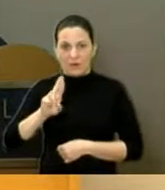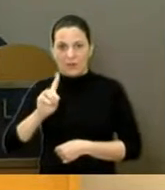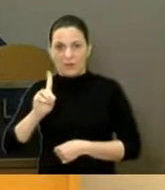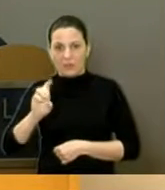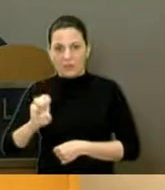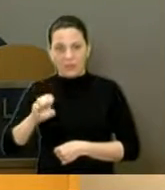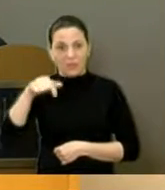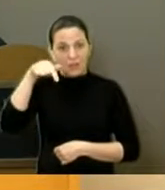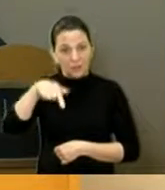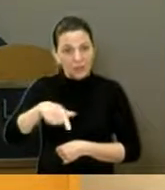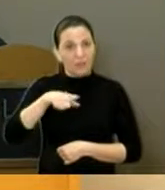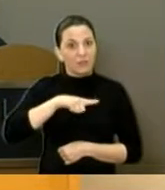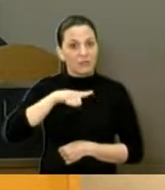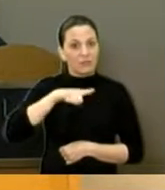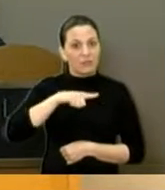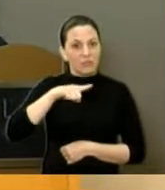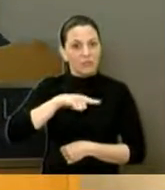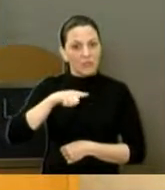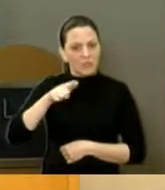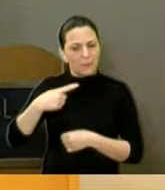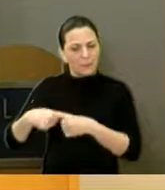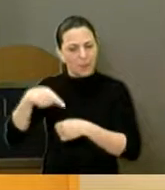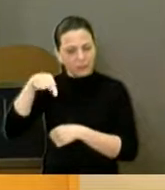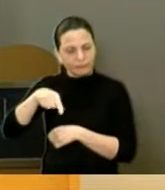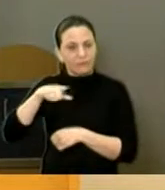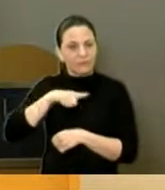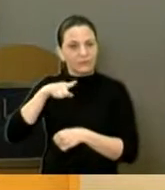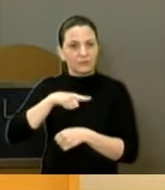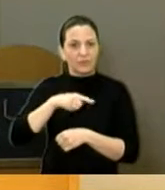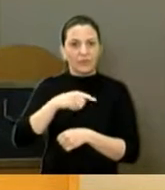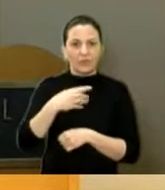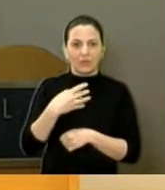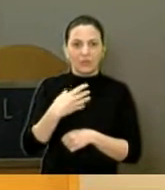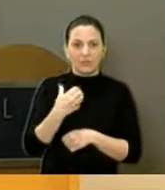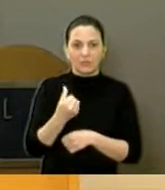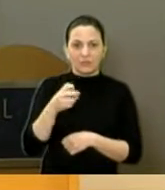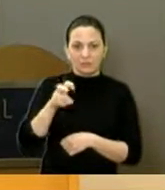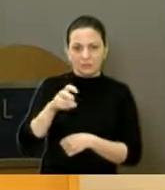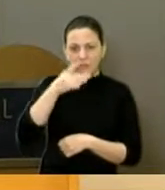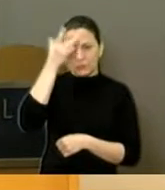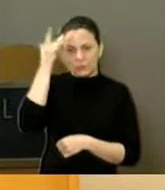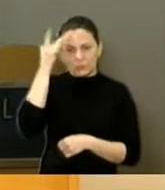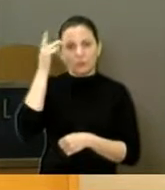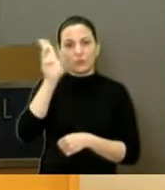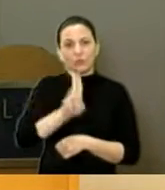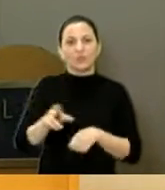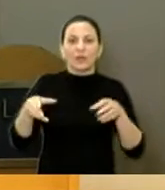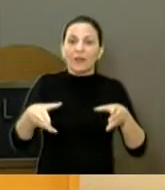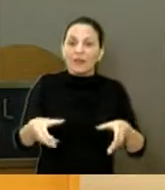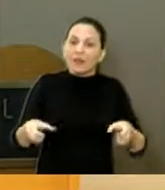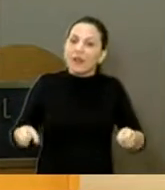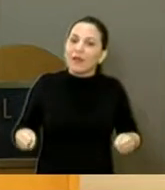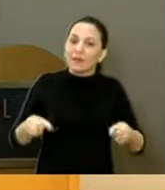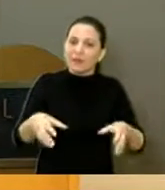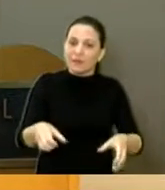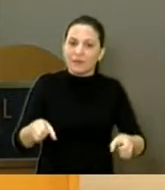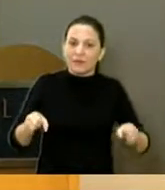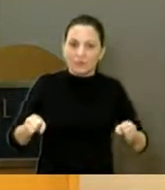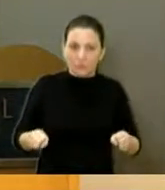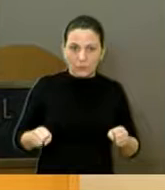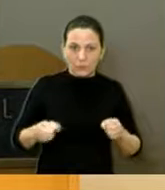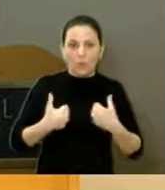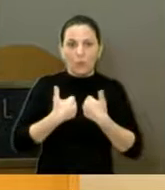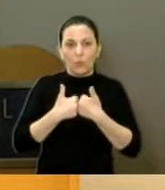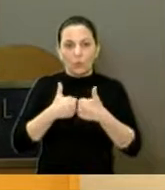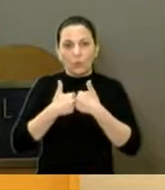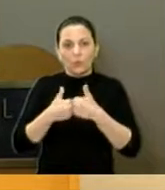outras deficiências também. Eles reclamam que muitas vezes o ônibus para,